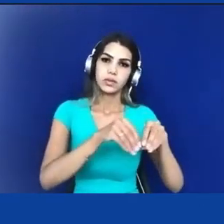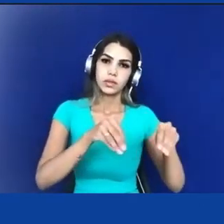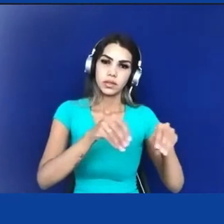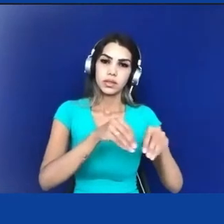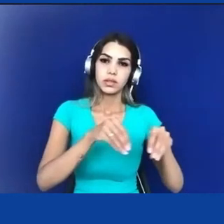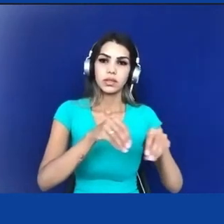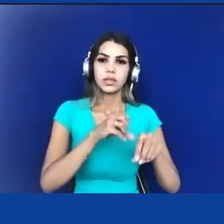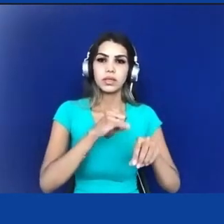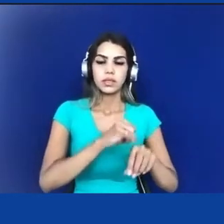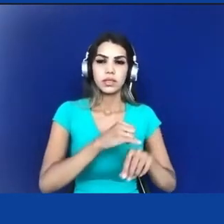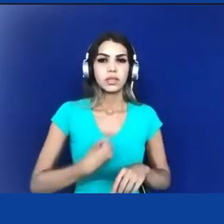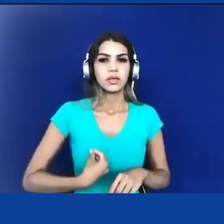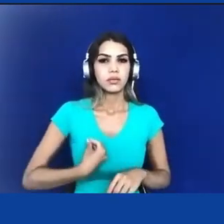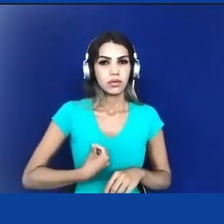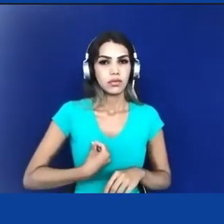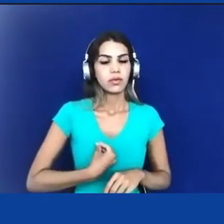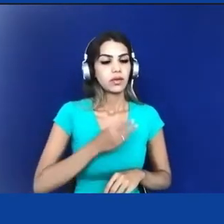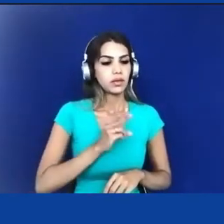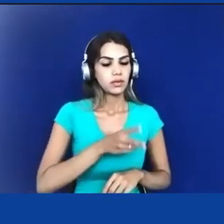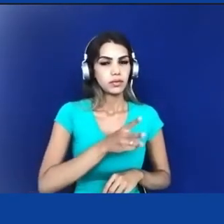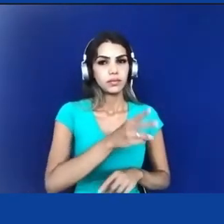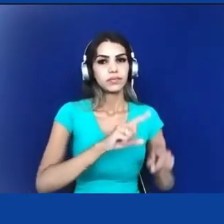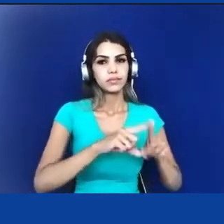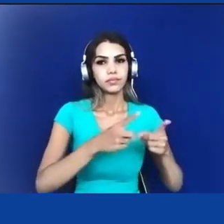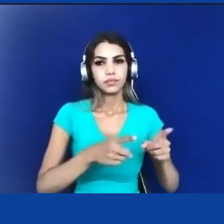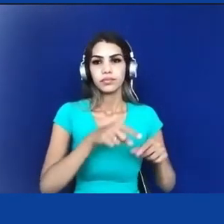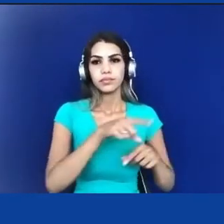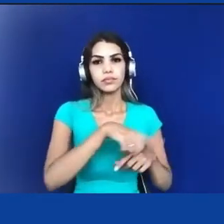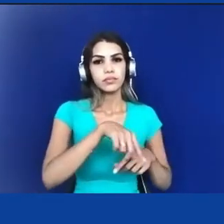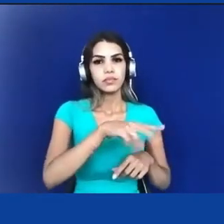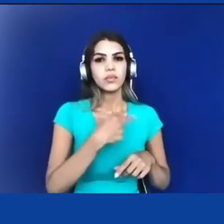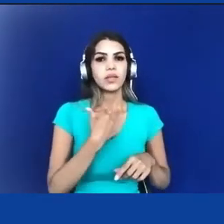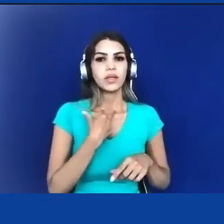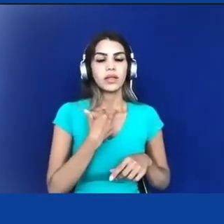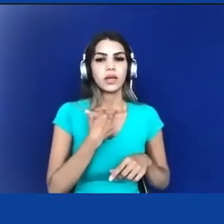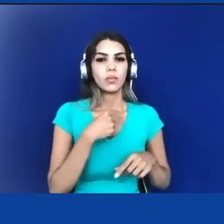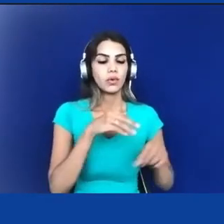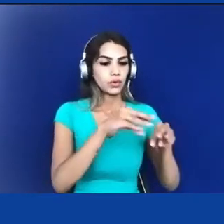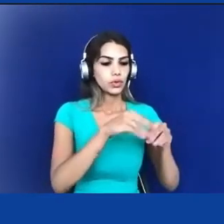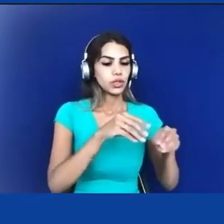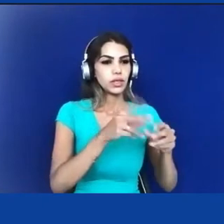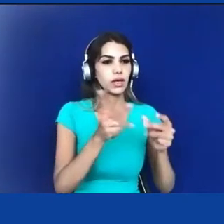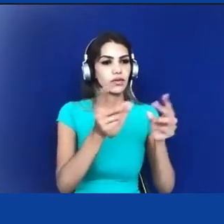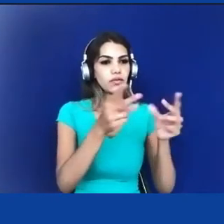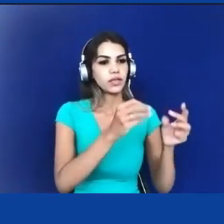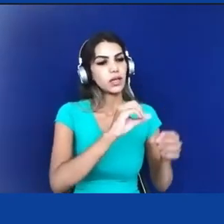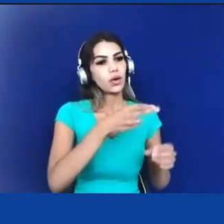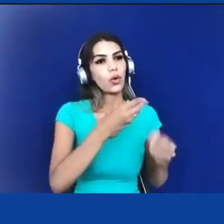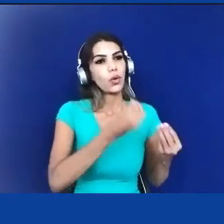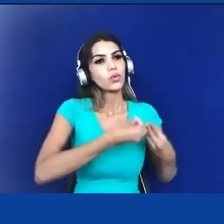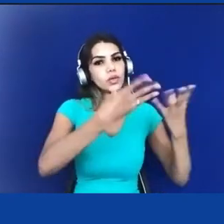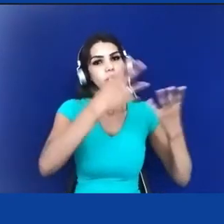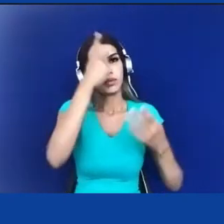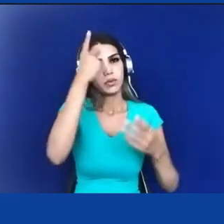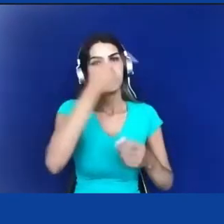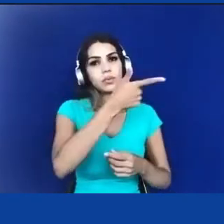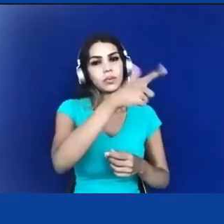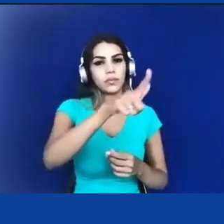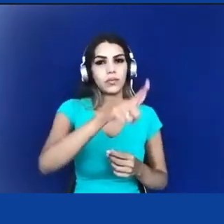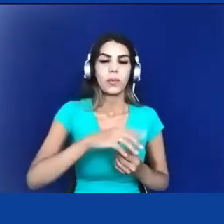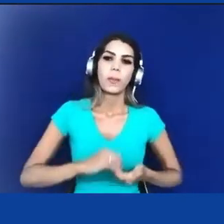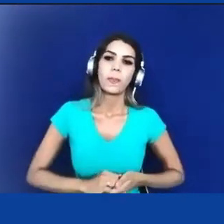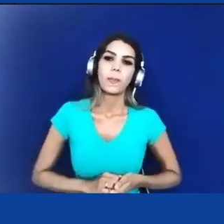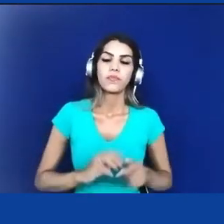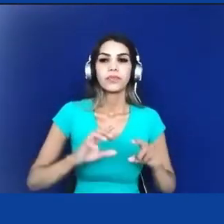localizados com a condição de não transferirem esse território mas percebam da década de 40 à década de